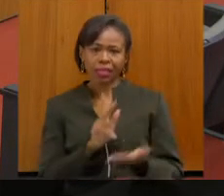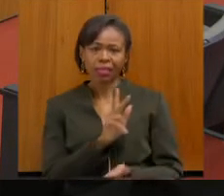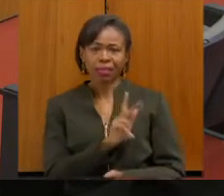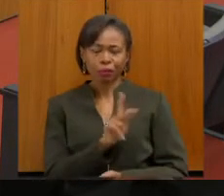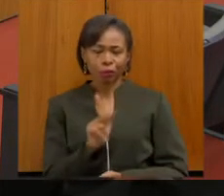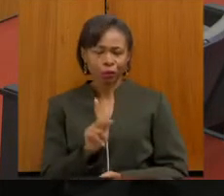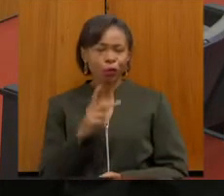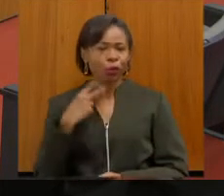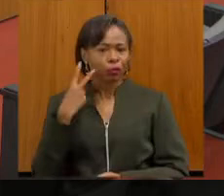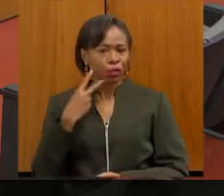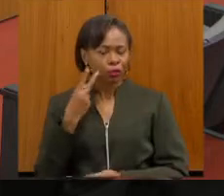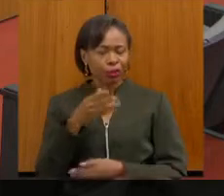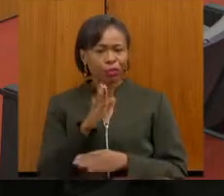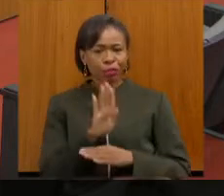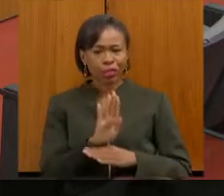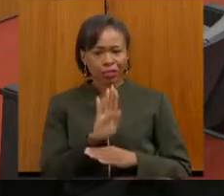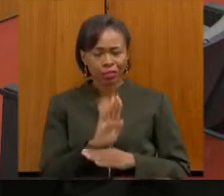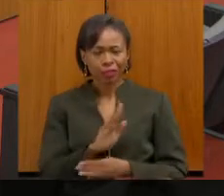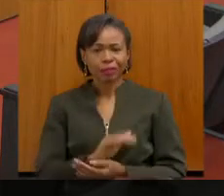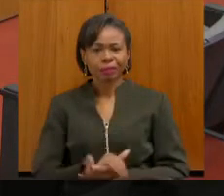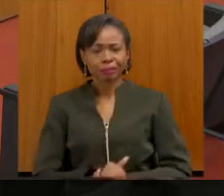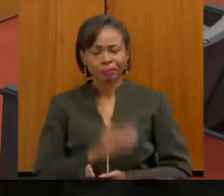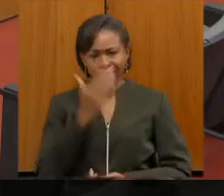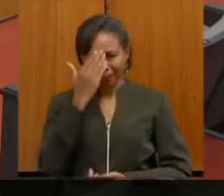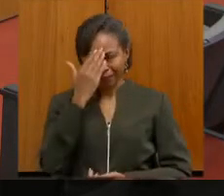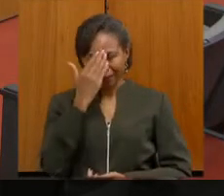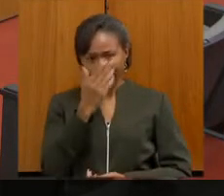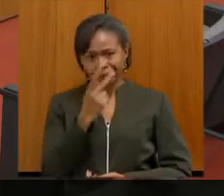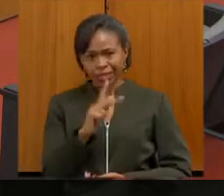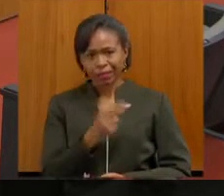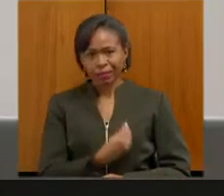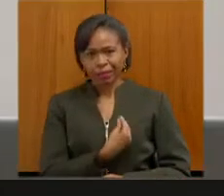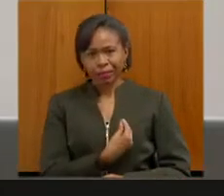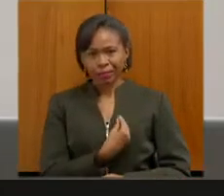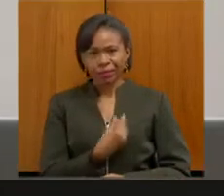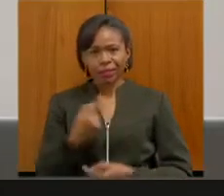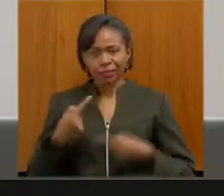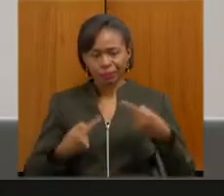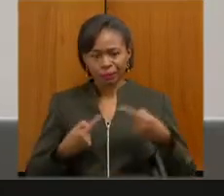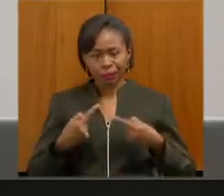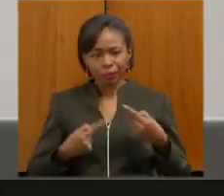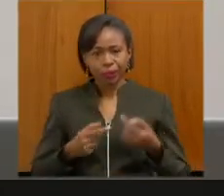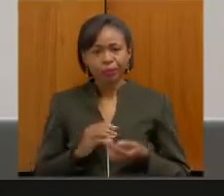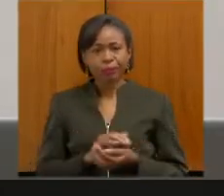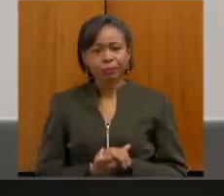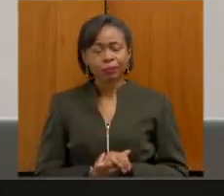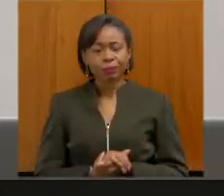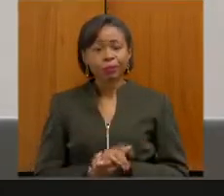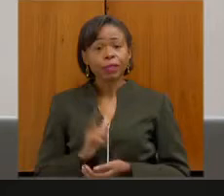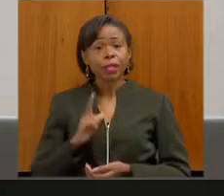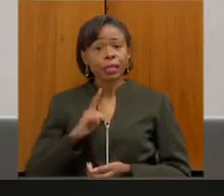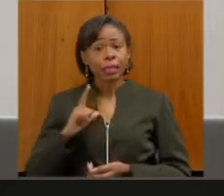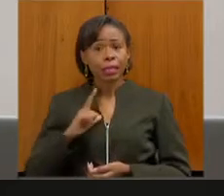vereador de Betim, grande amigo. Obrigado pela participação neste debate. Temos duas pessoas inscritas